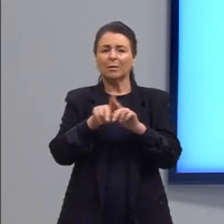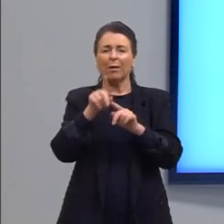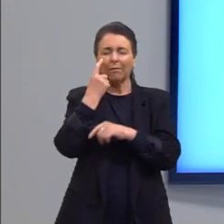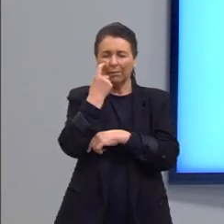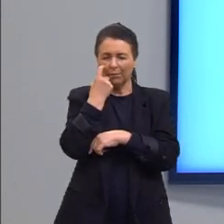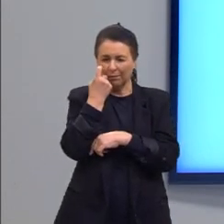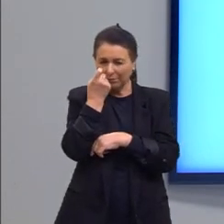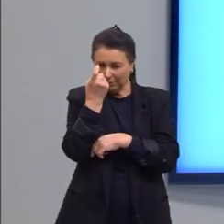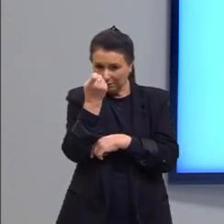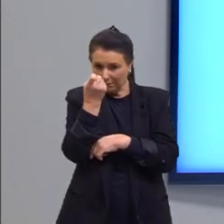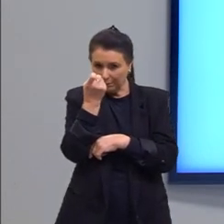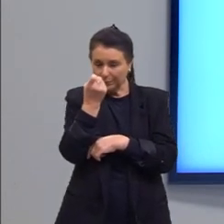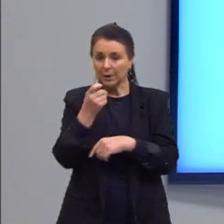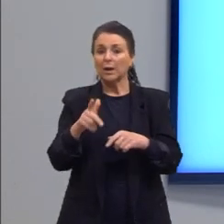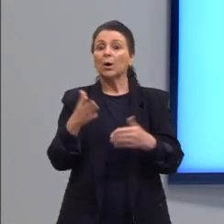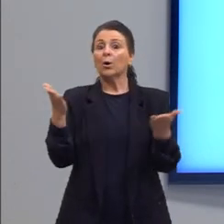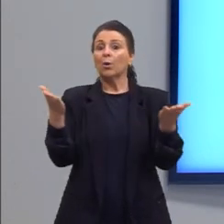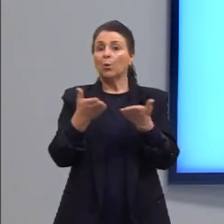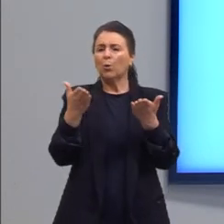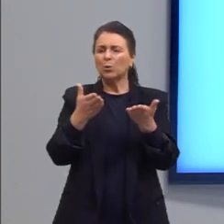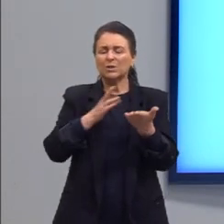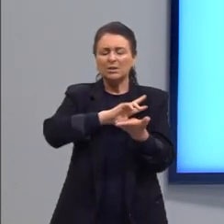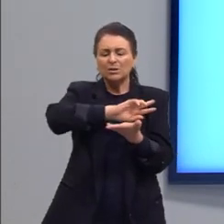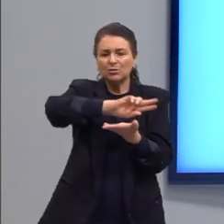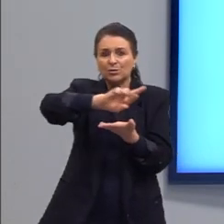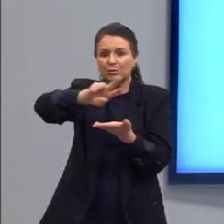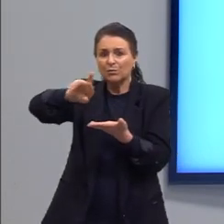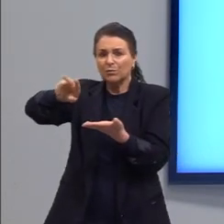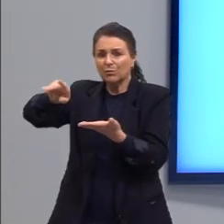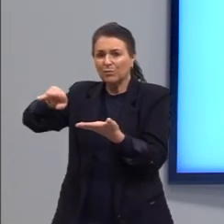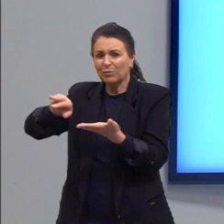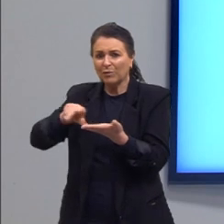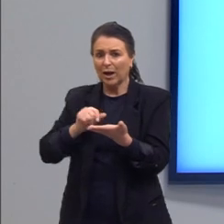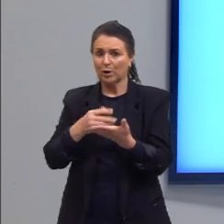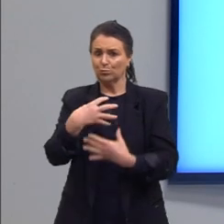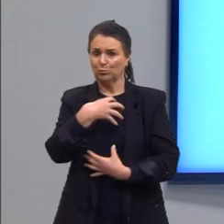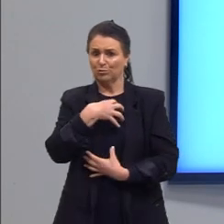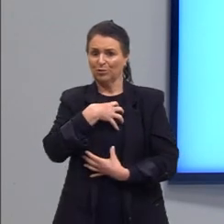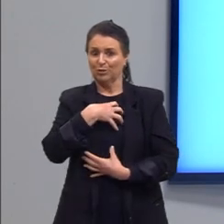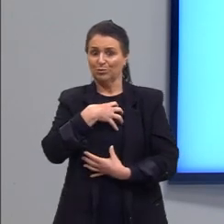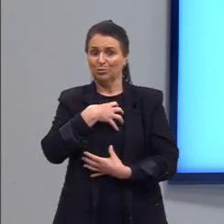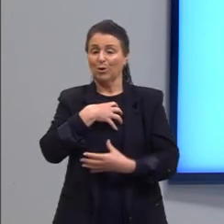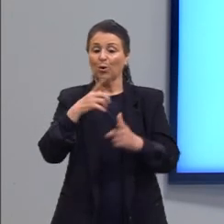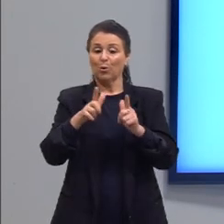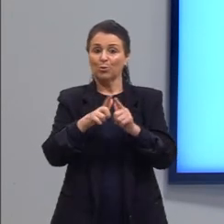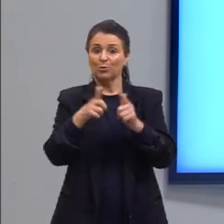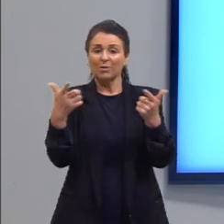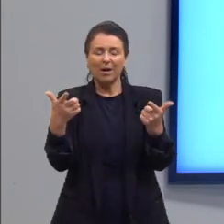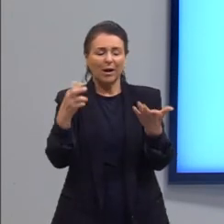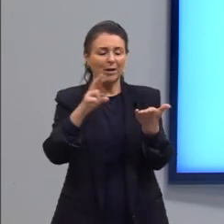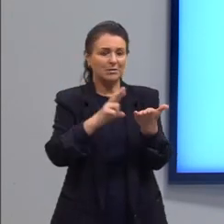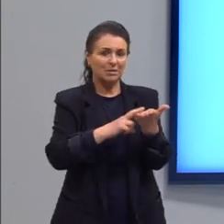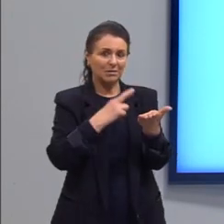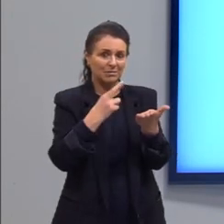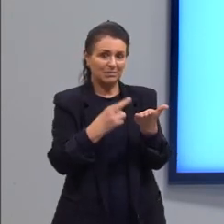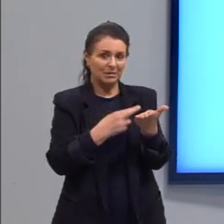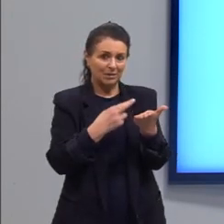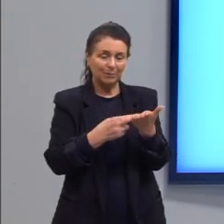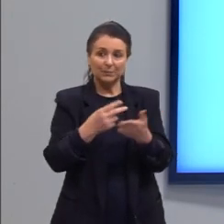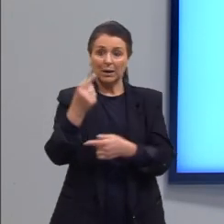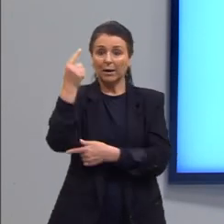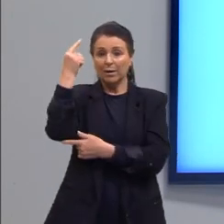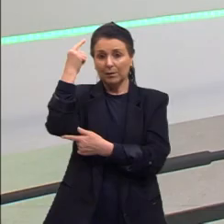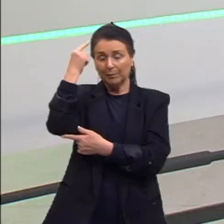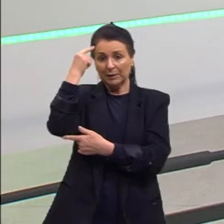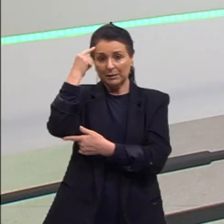Eles são veiculados hoje em diversos suportes, como jornais e revistas, aqui pensando